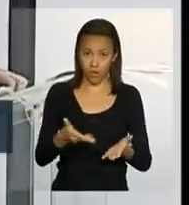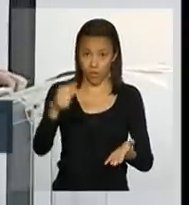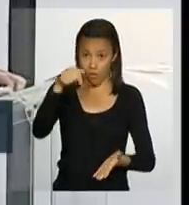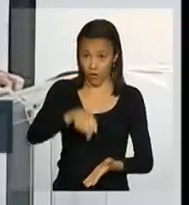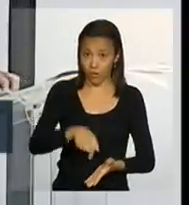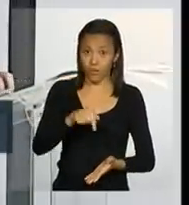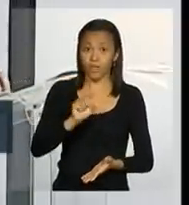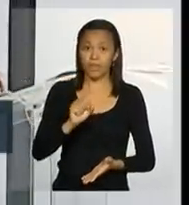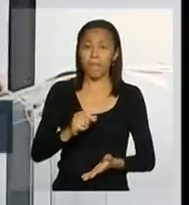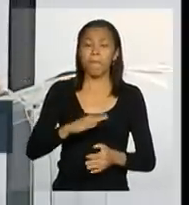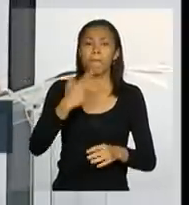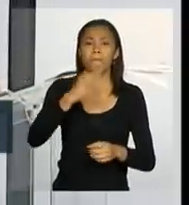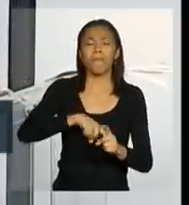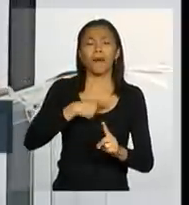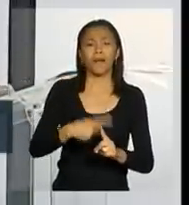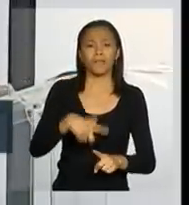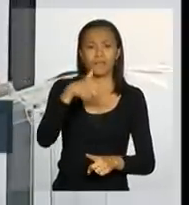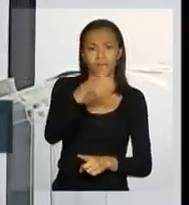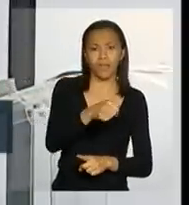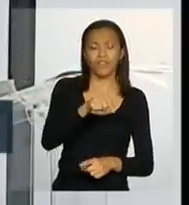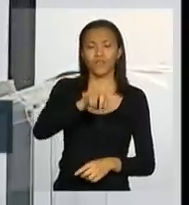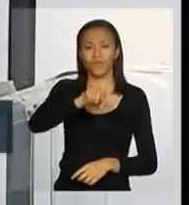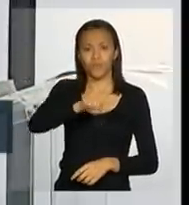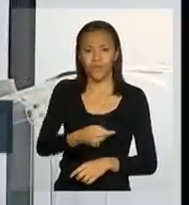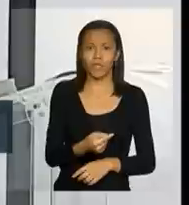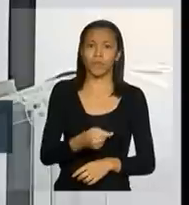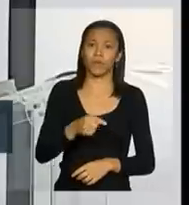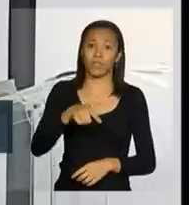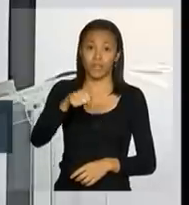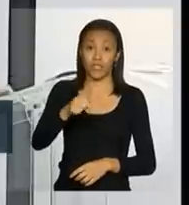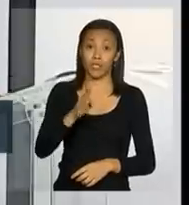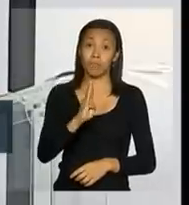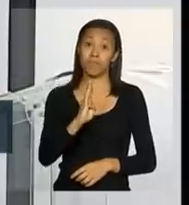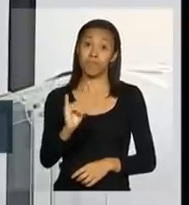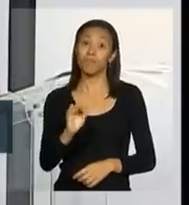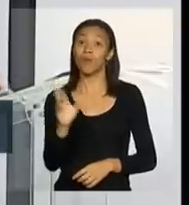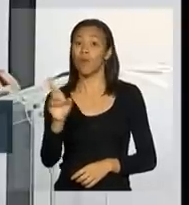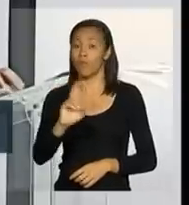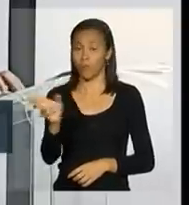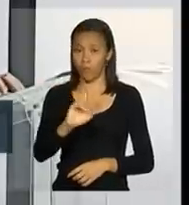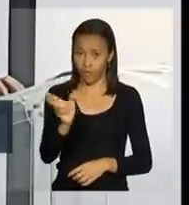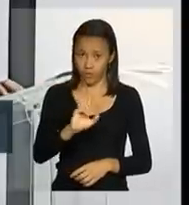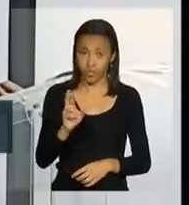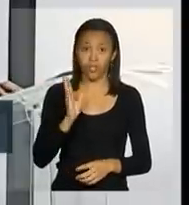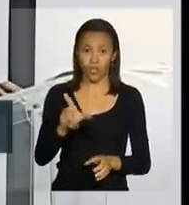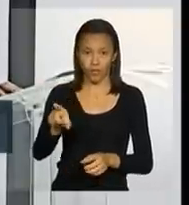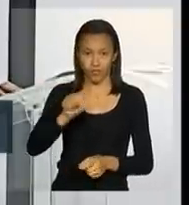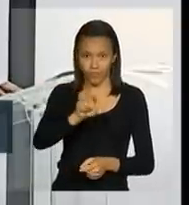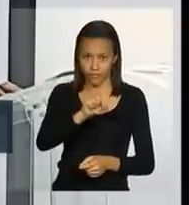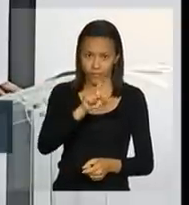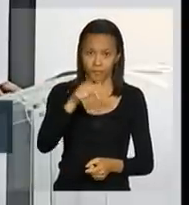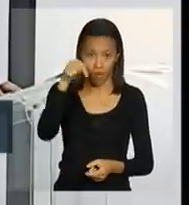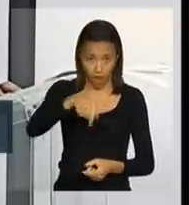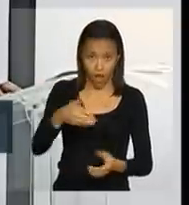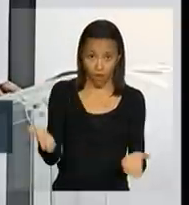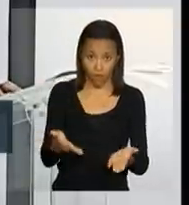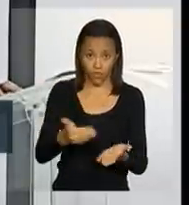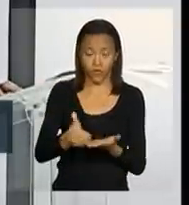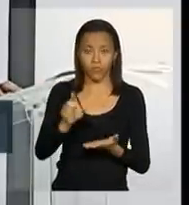nesse instante, mais 7,7 bilhões de reais que estão sendo selecionados nesse instante.